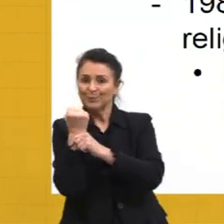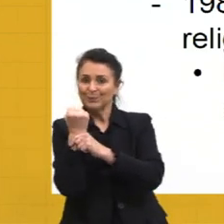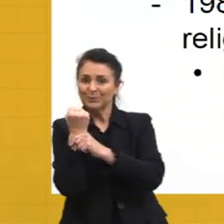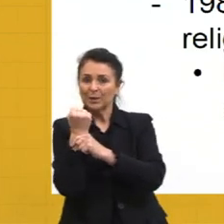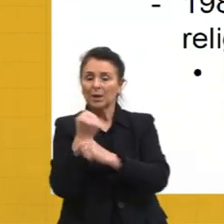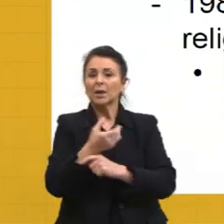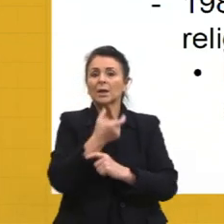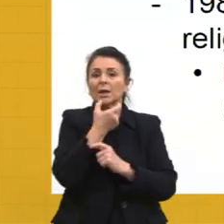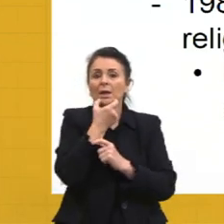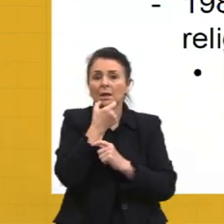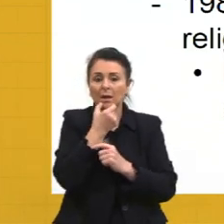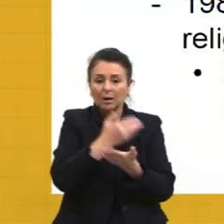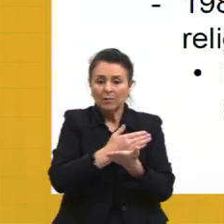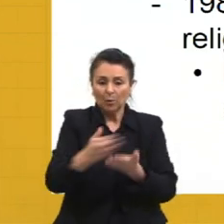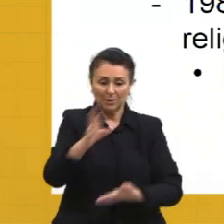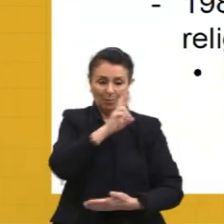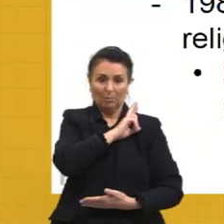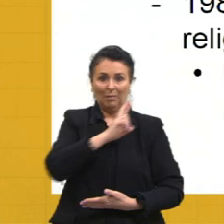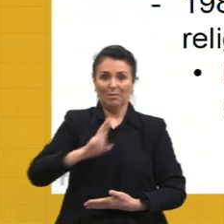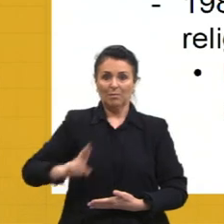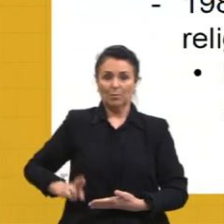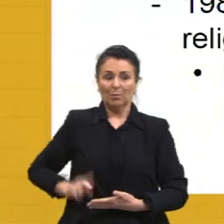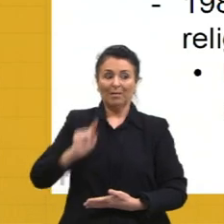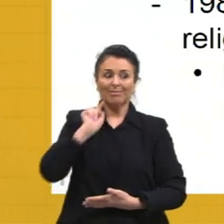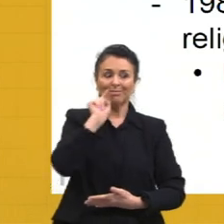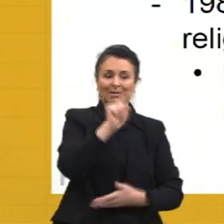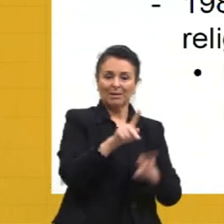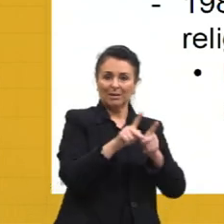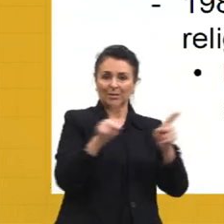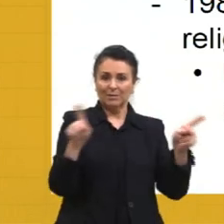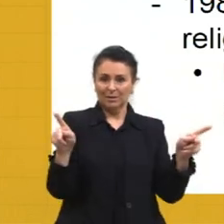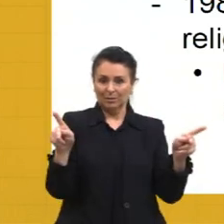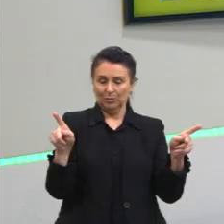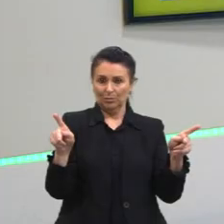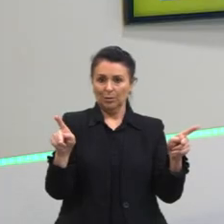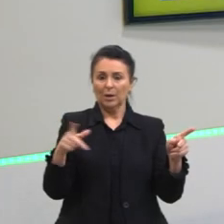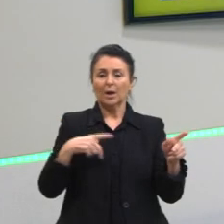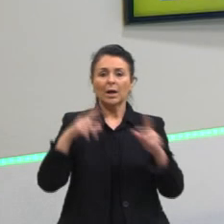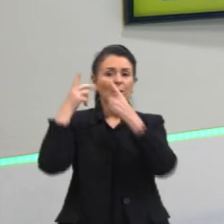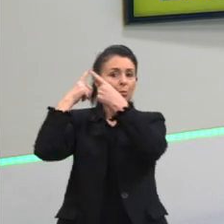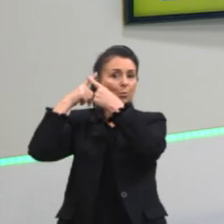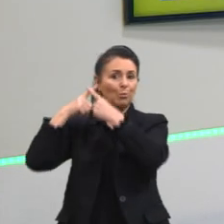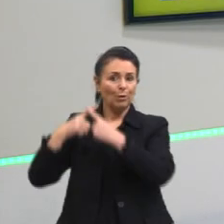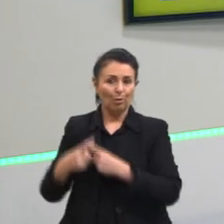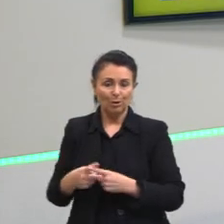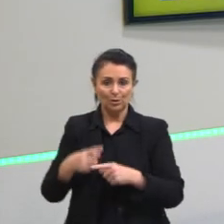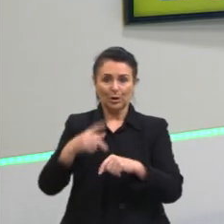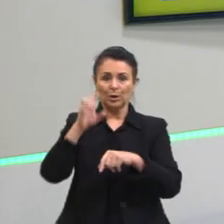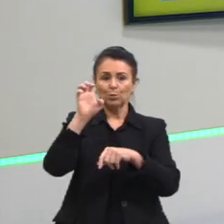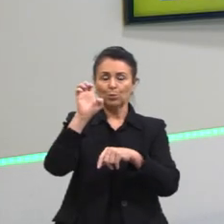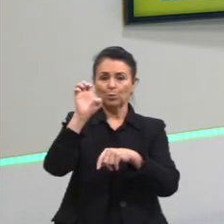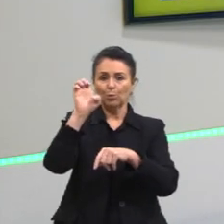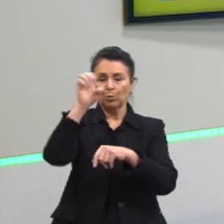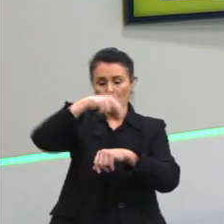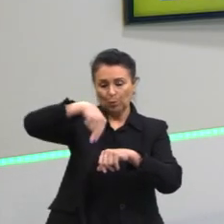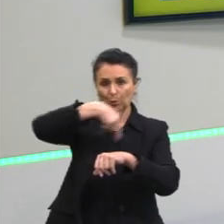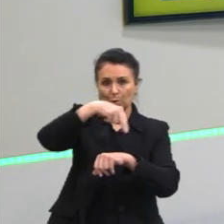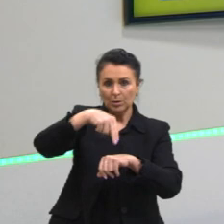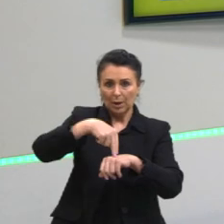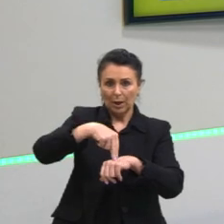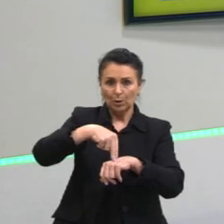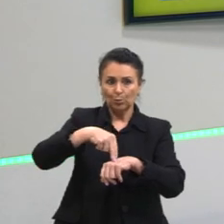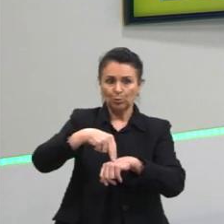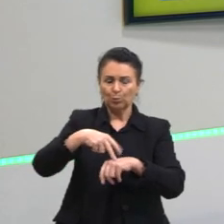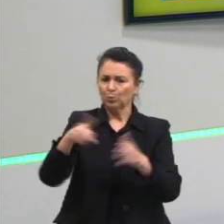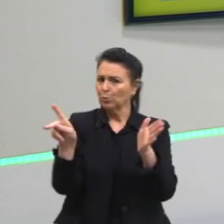declarada uma república na época. Então, sairia daquela lógica de que o Estado é propriedade do governante, do monarca,